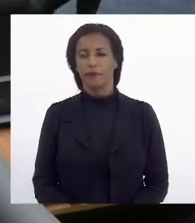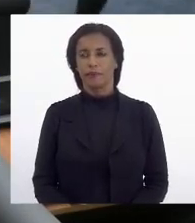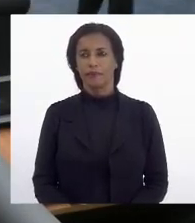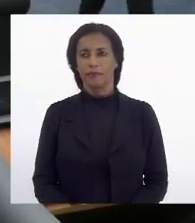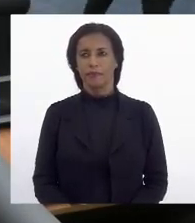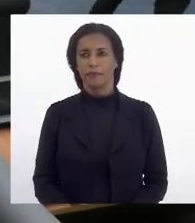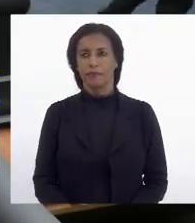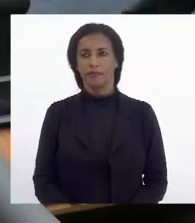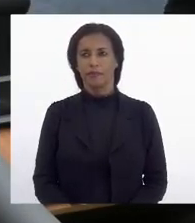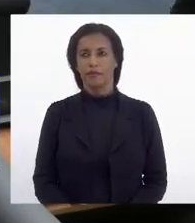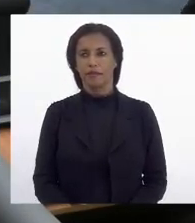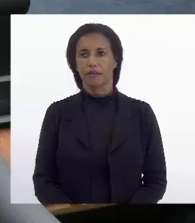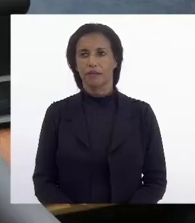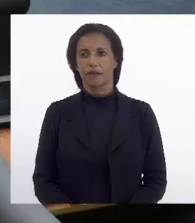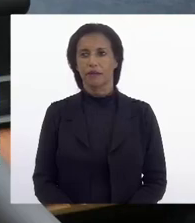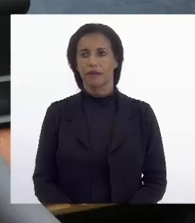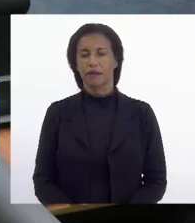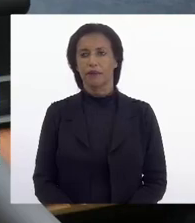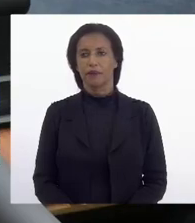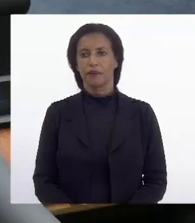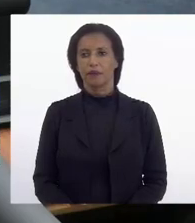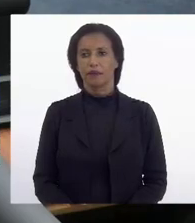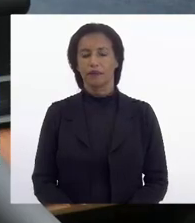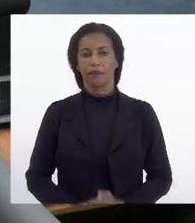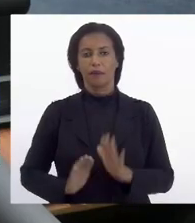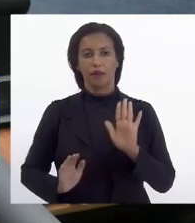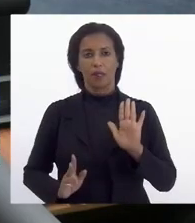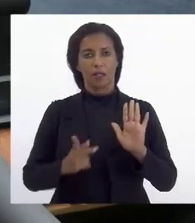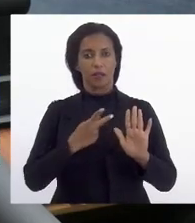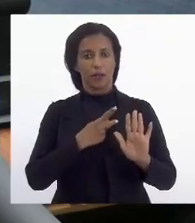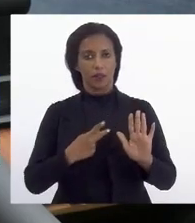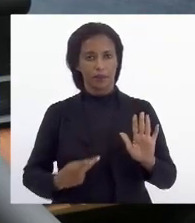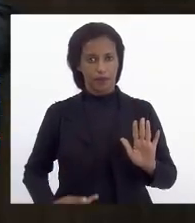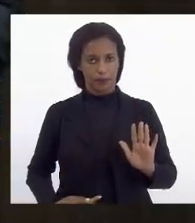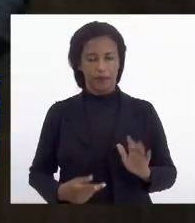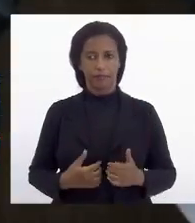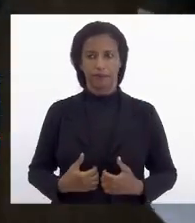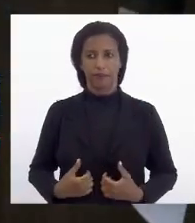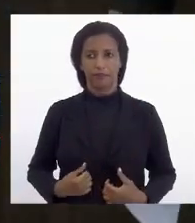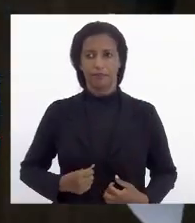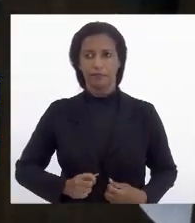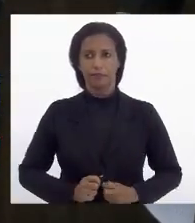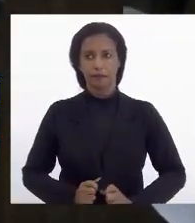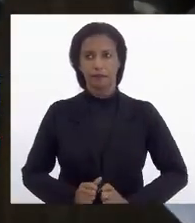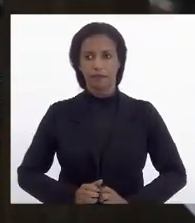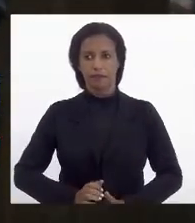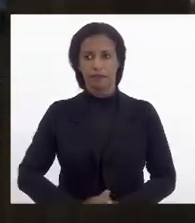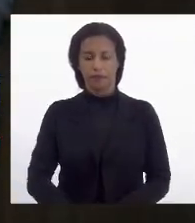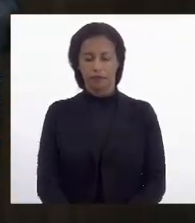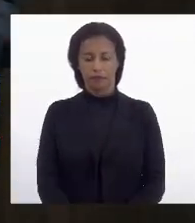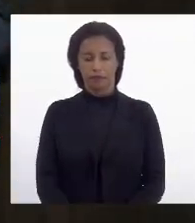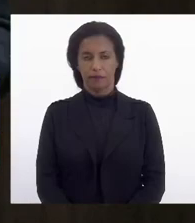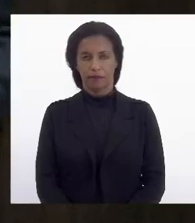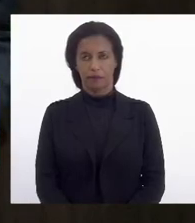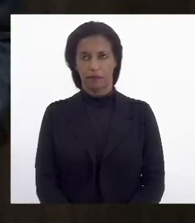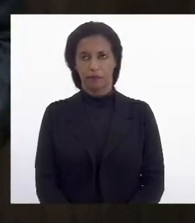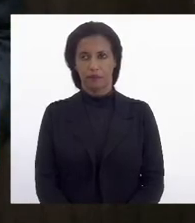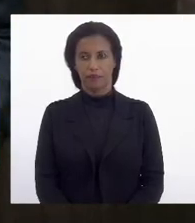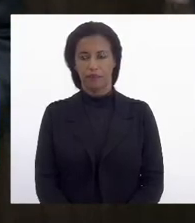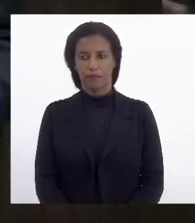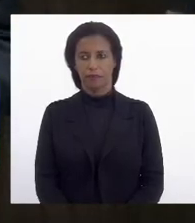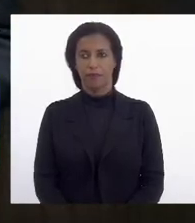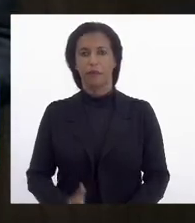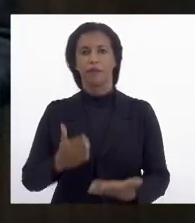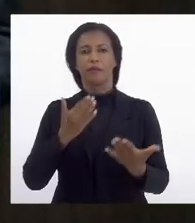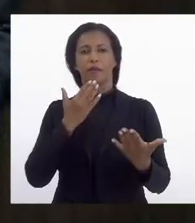Presidente Pela ordem Presidente Senhora Presidente Presidente Deputado Zeidão Eu gostaria só